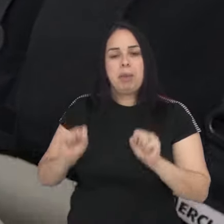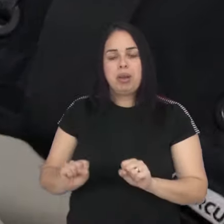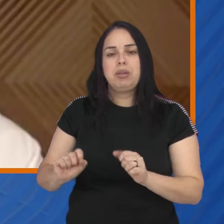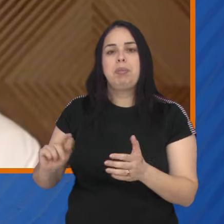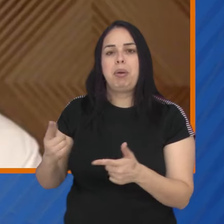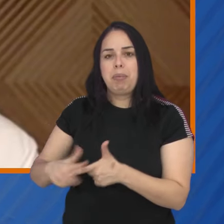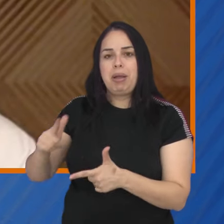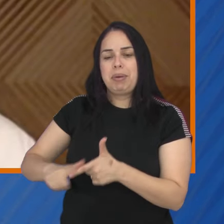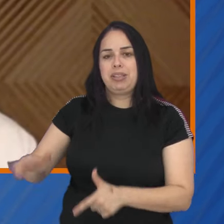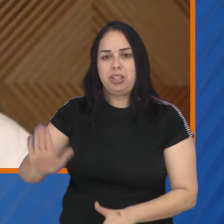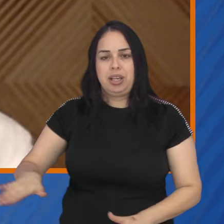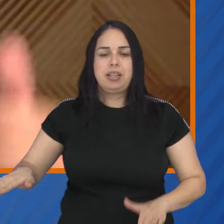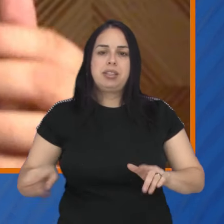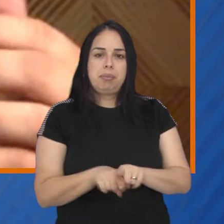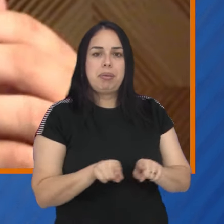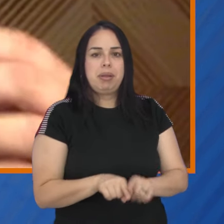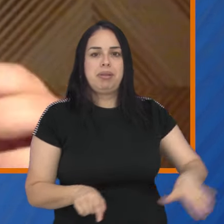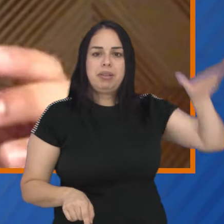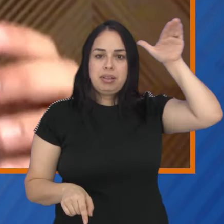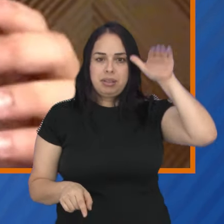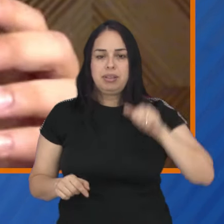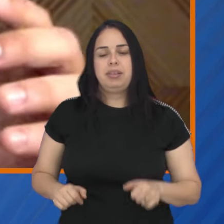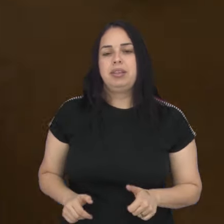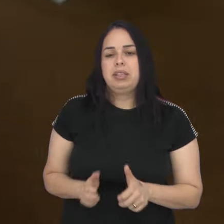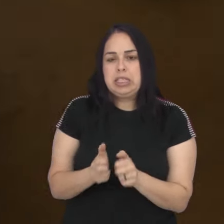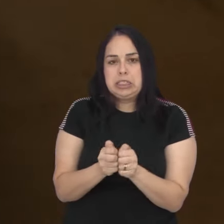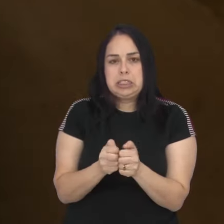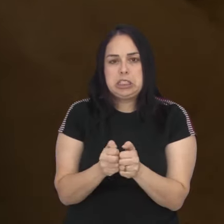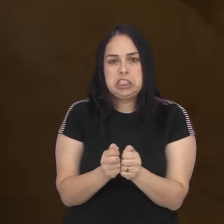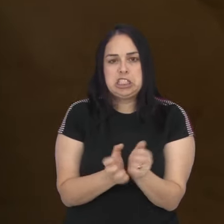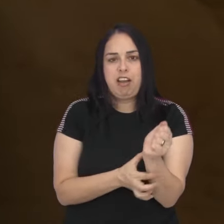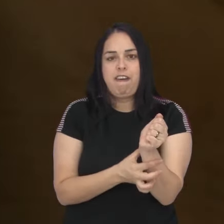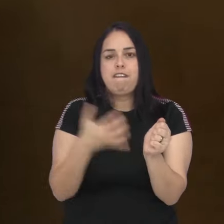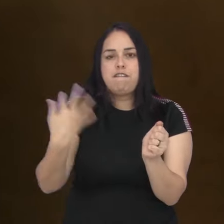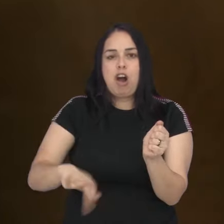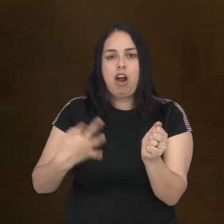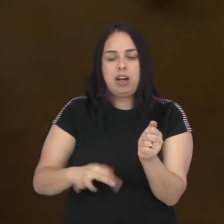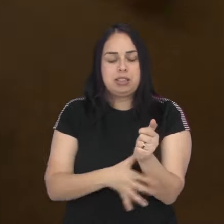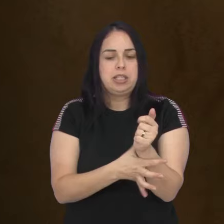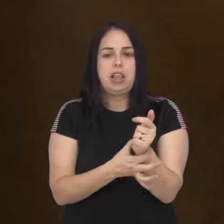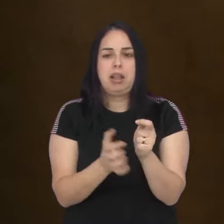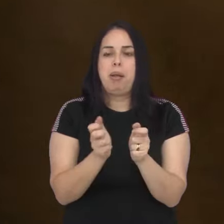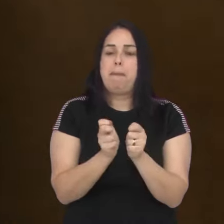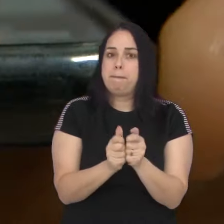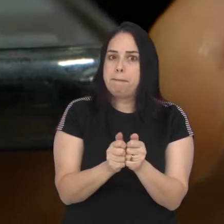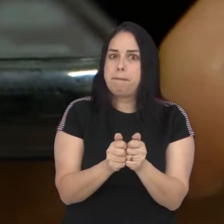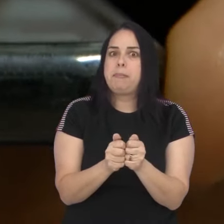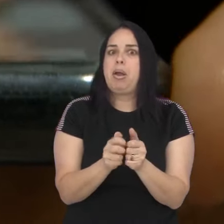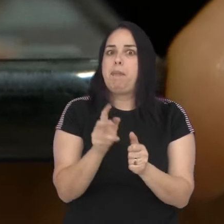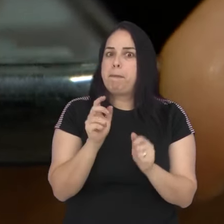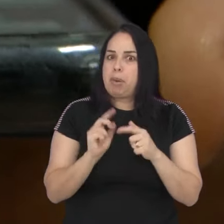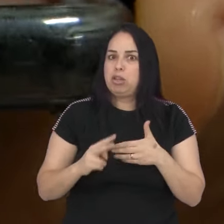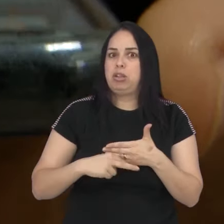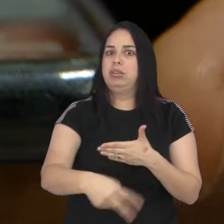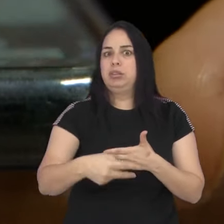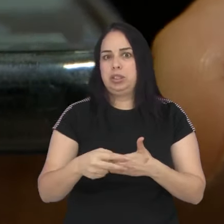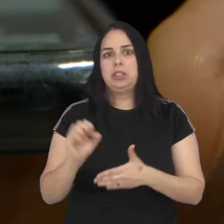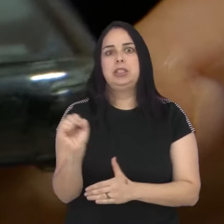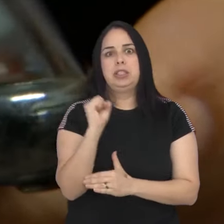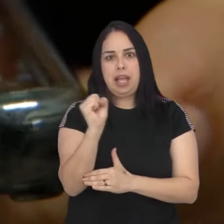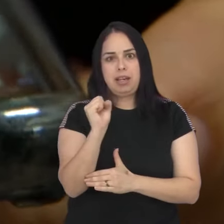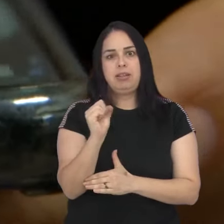adultos. Esse médico ortopedista explica que pressão excessiva nos punhos e polegares pode trazer